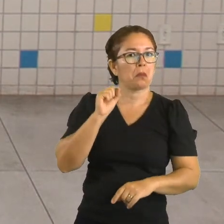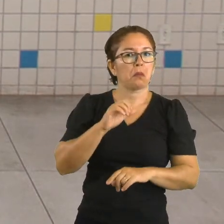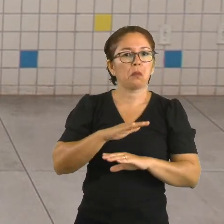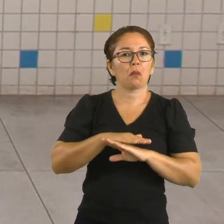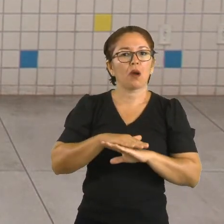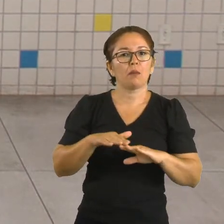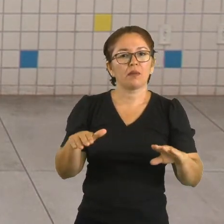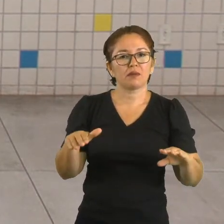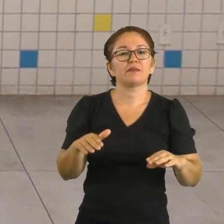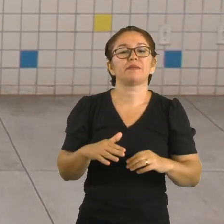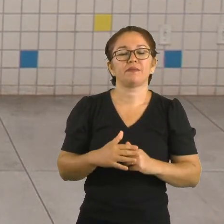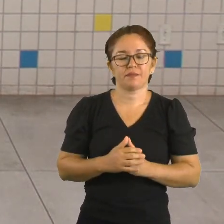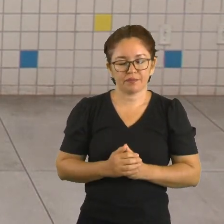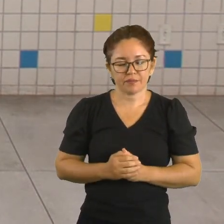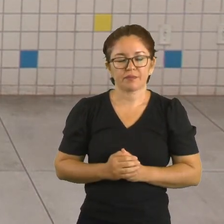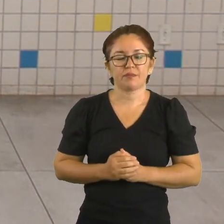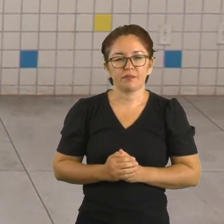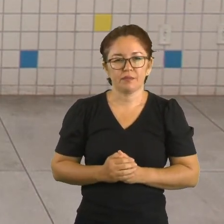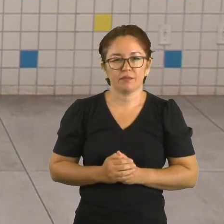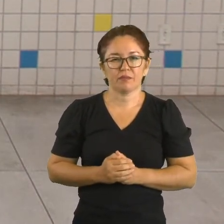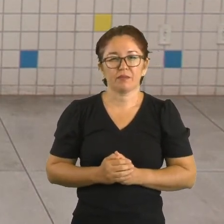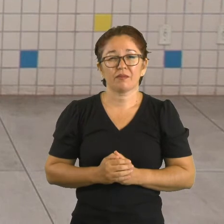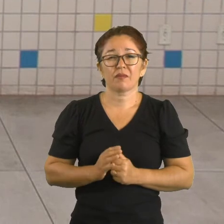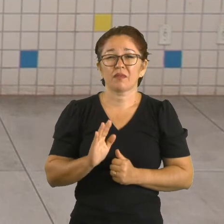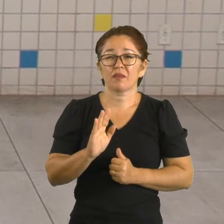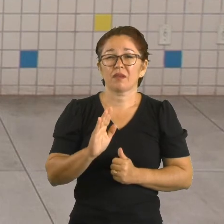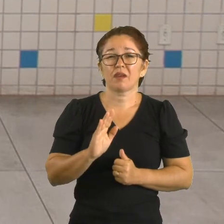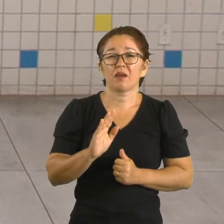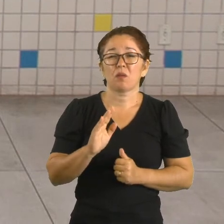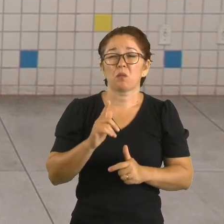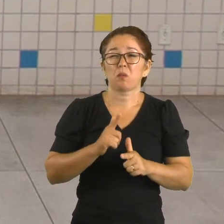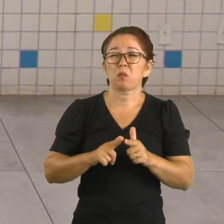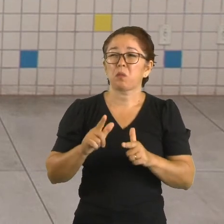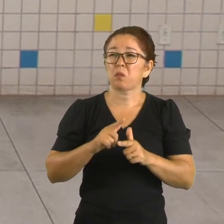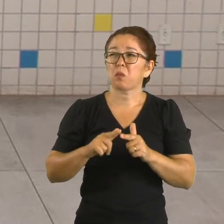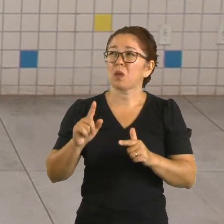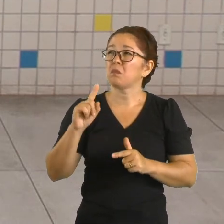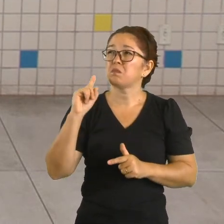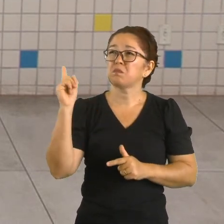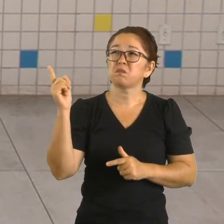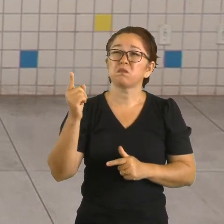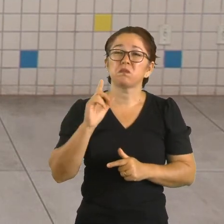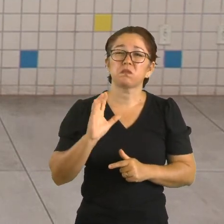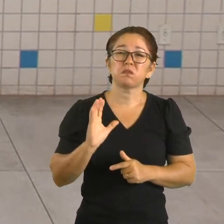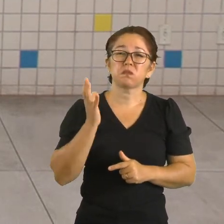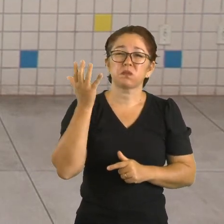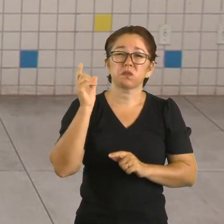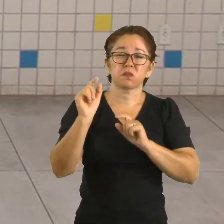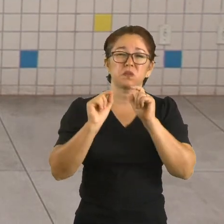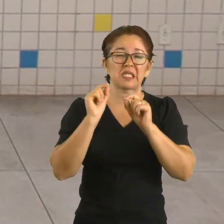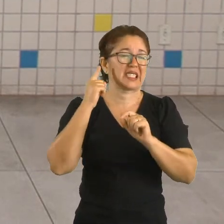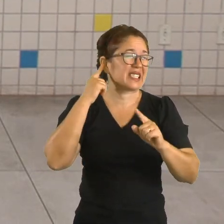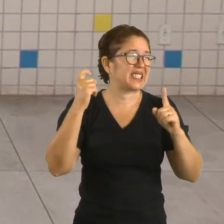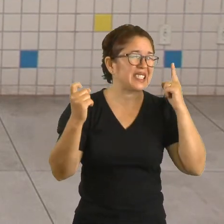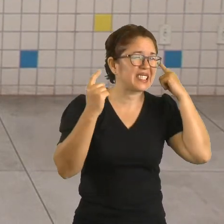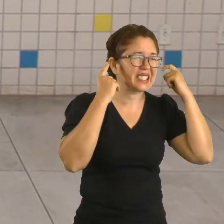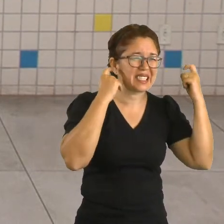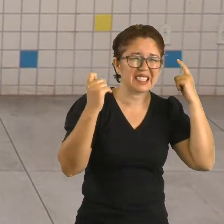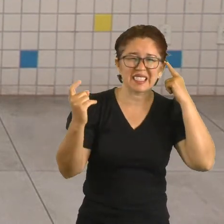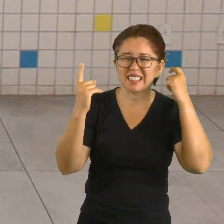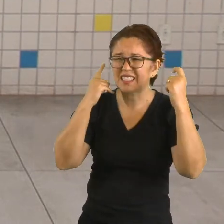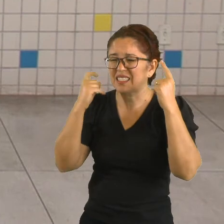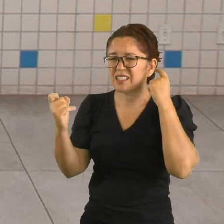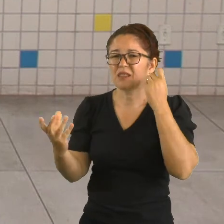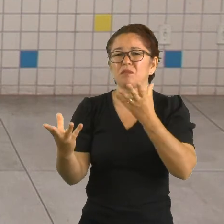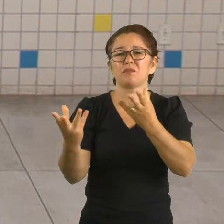sonora, gente, ela é um grande problema ambiental. Característico de centros urbanos, a exposição excessiva a níveis